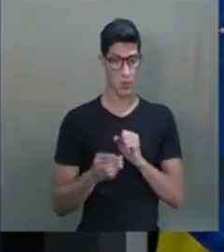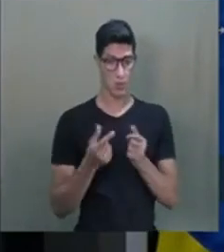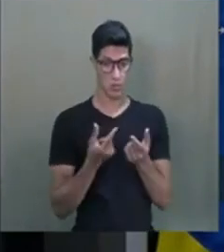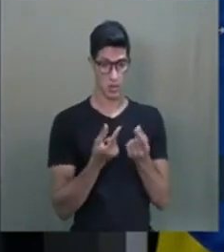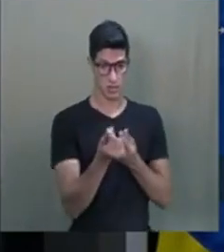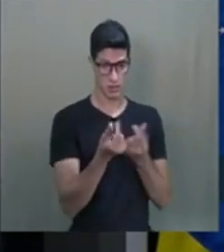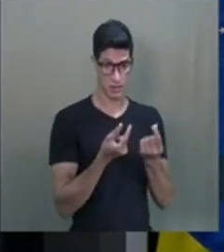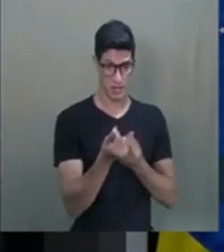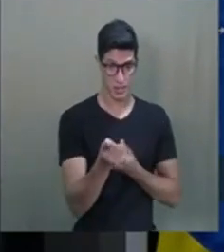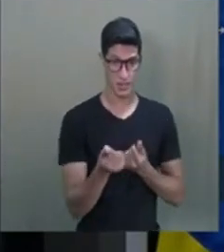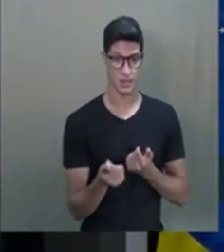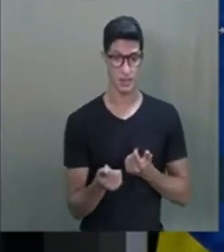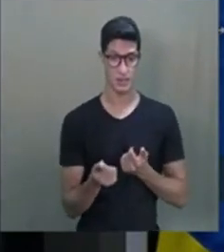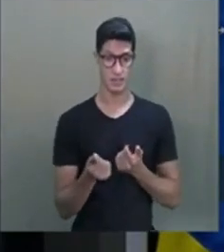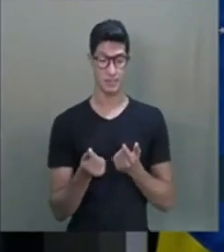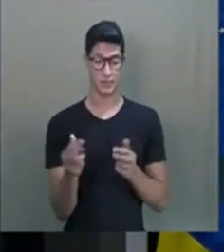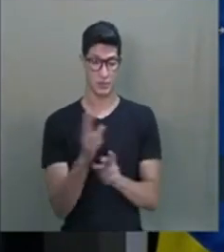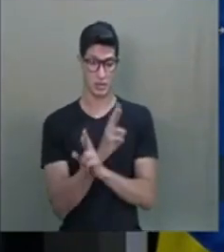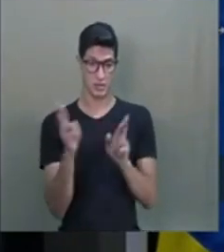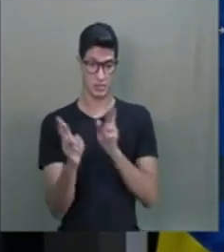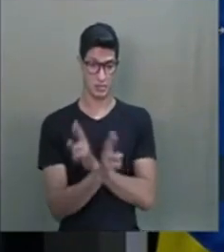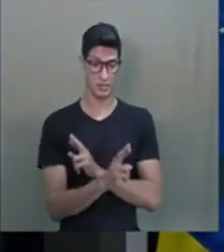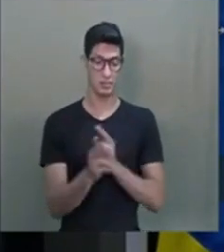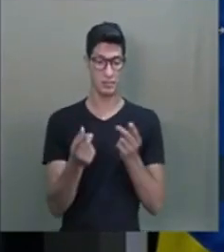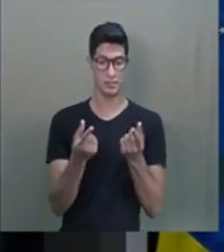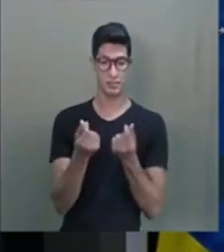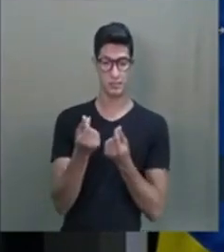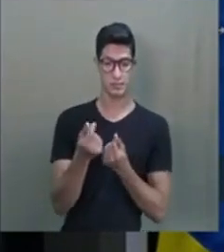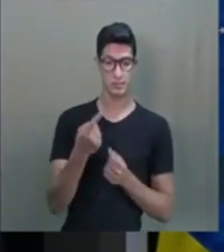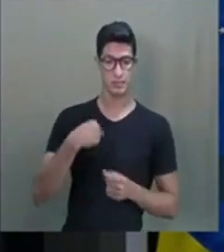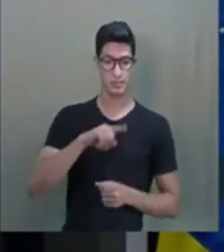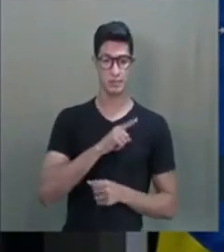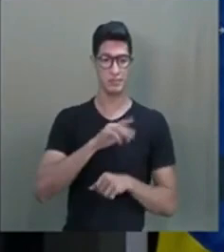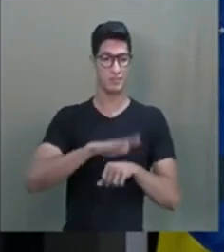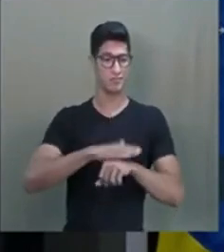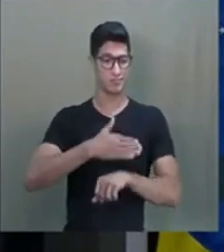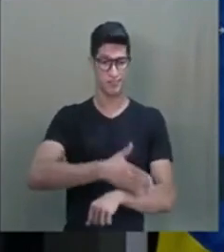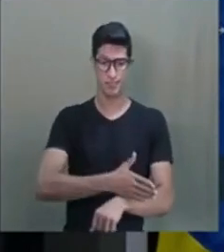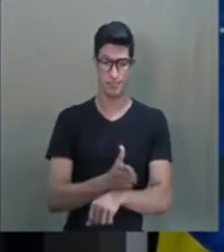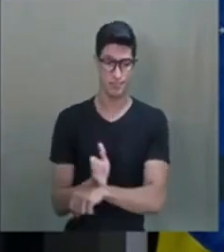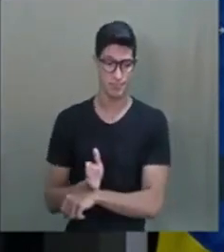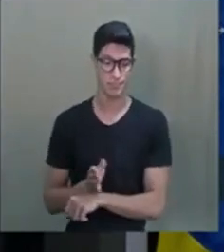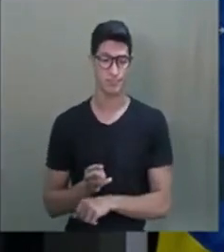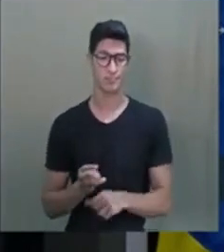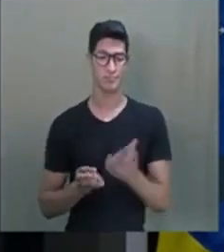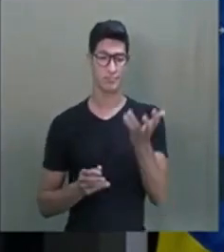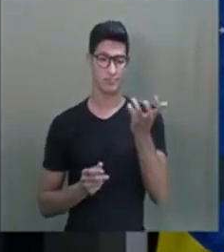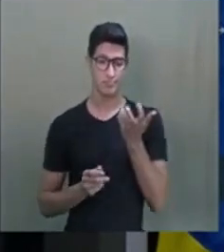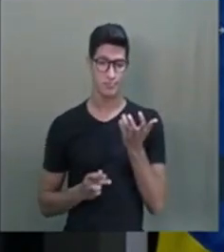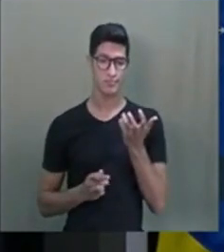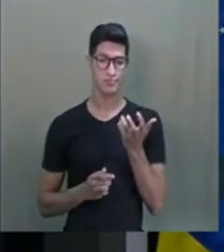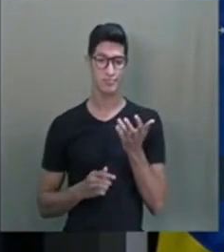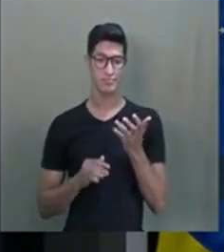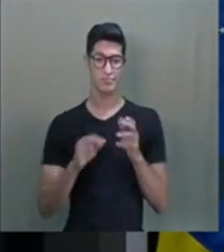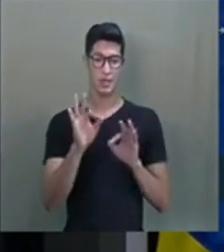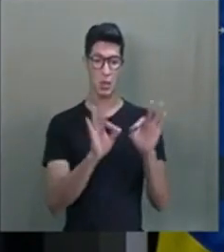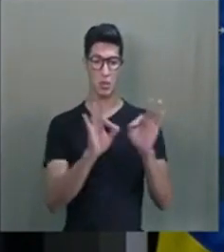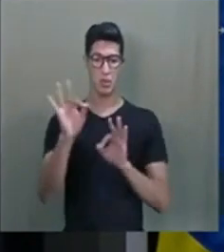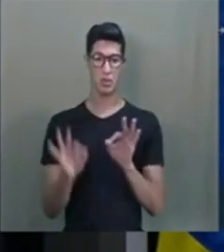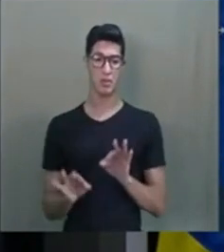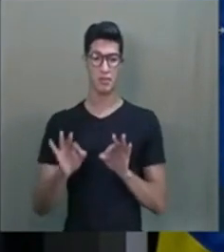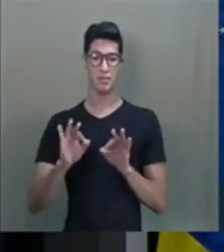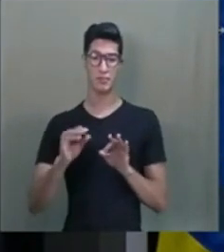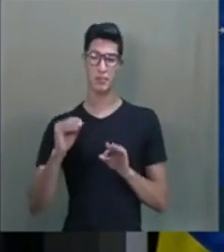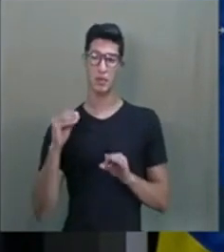finanças, nos relacionamentos, no dinheiro. A gente o tempo inteiro quer ordenar o